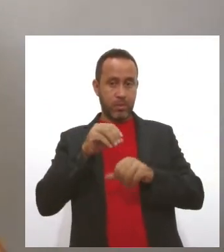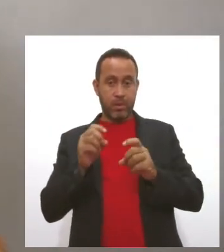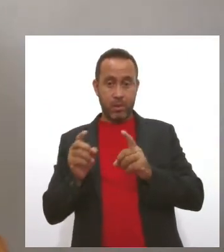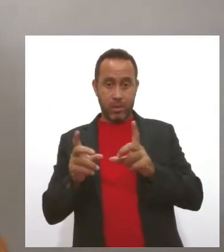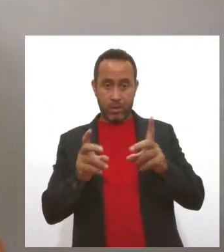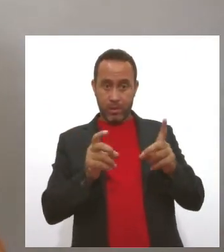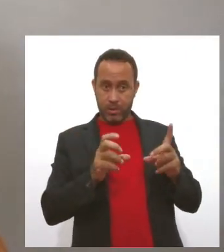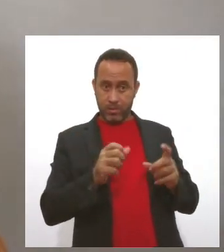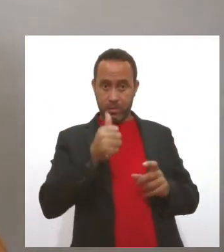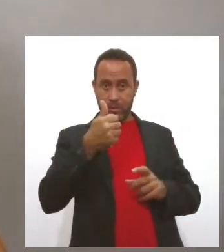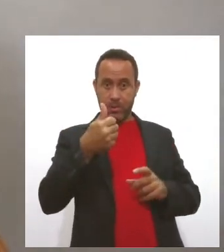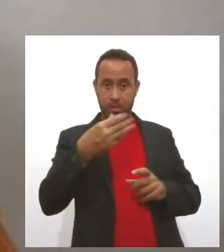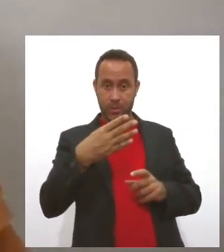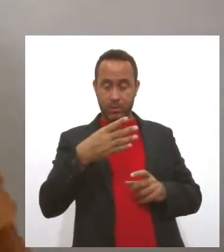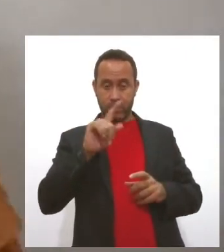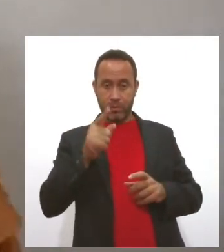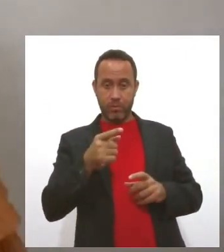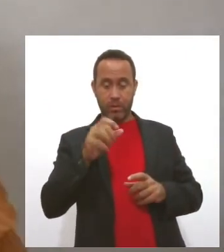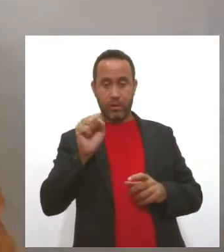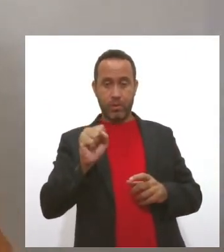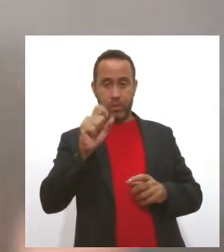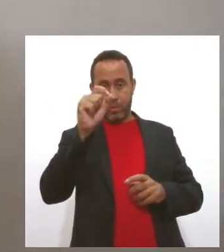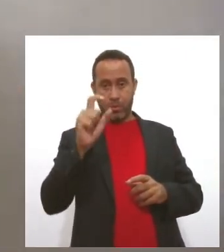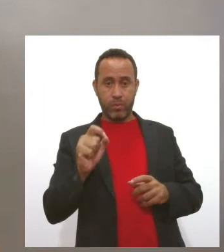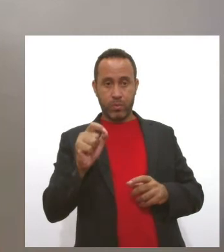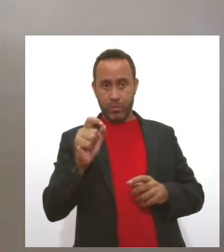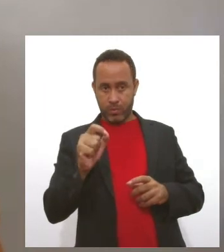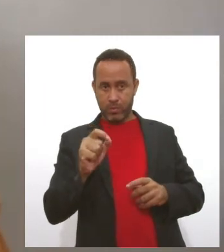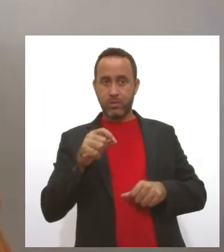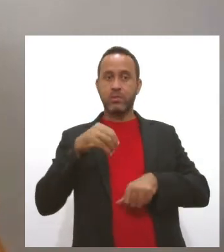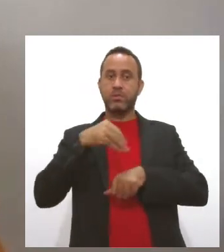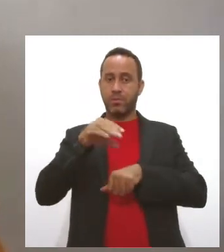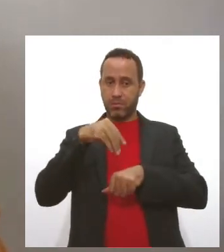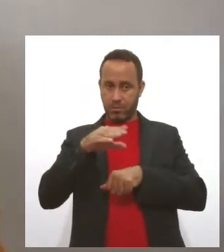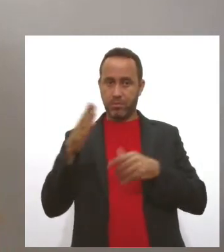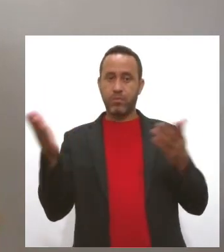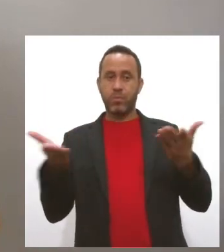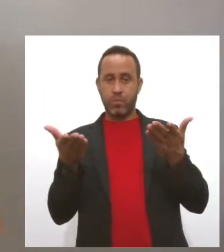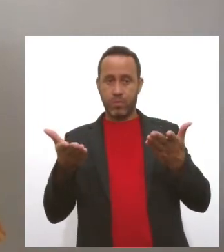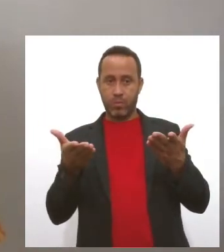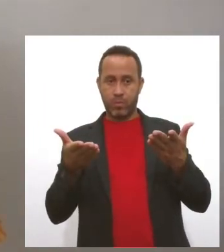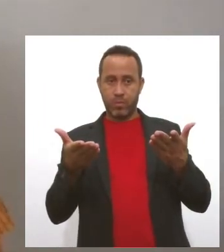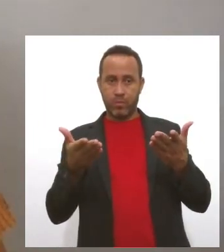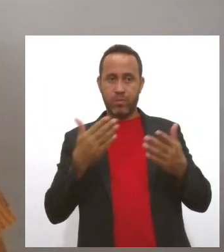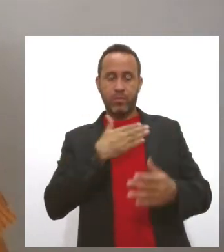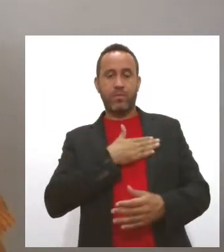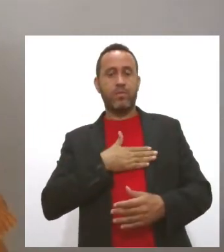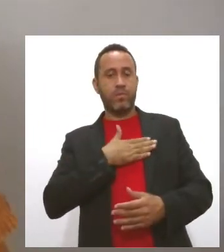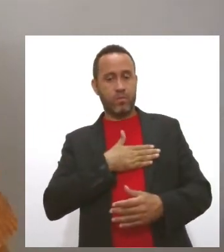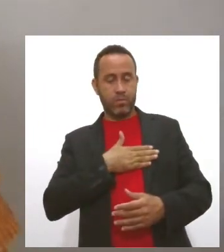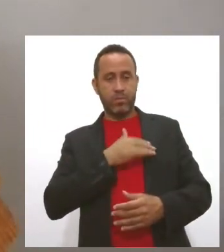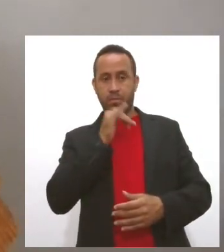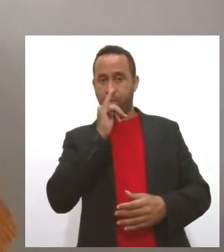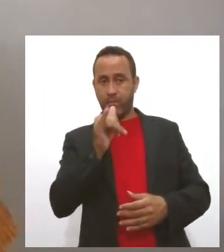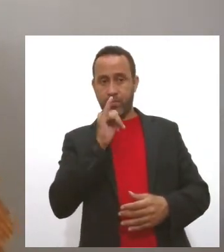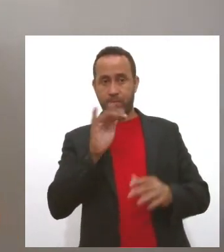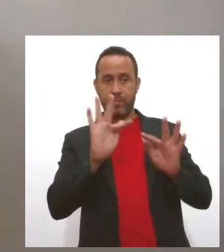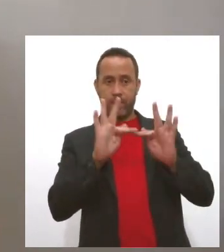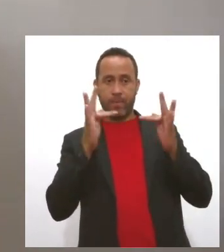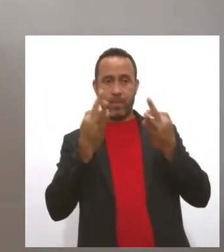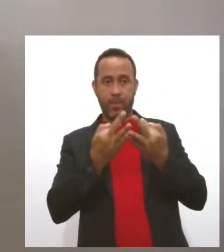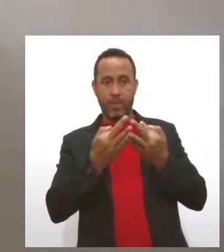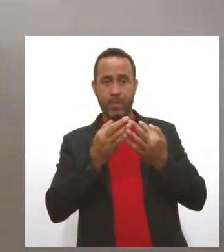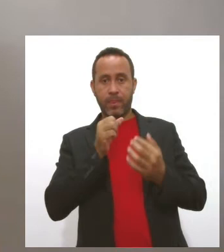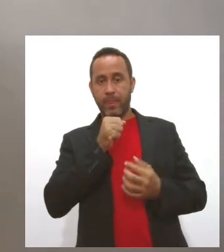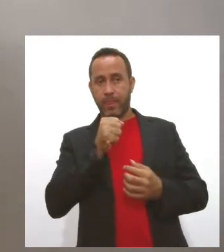14,8%. E, Valquiri, essas são as minhas notícias de hoje. Eu só gostaria de ressaltar, essas famílias que a gente apresentou